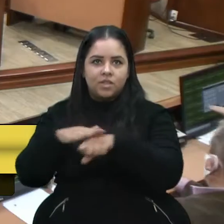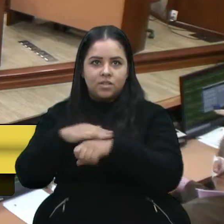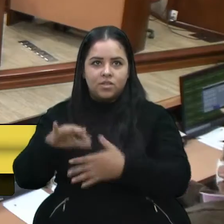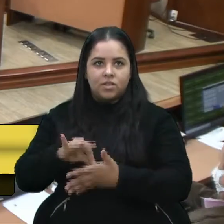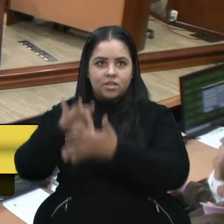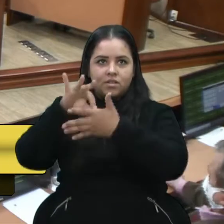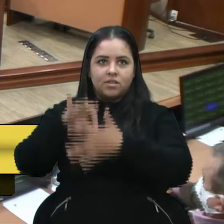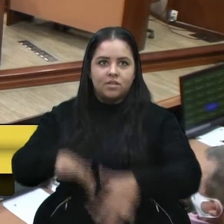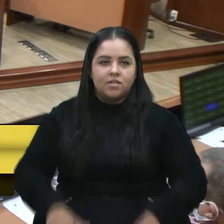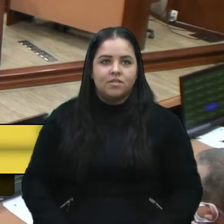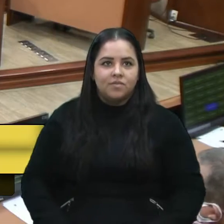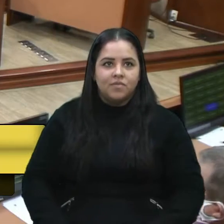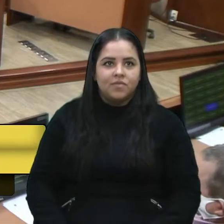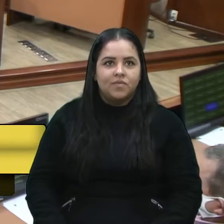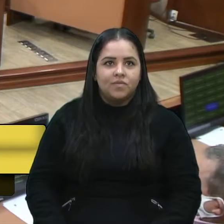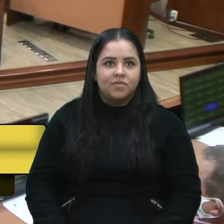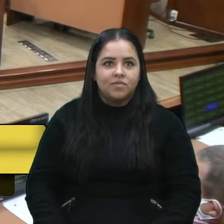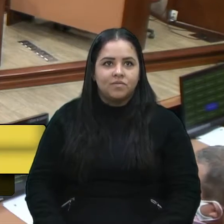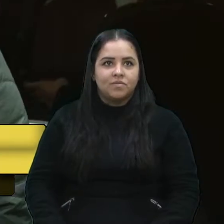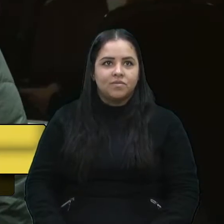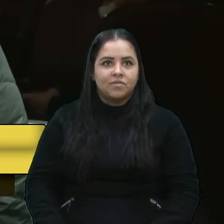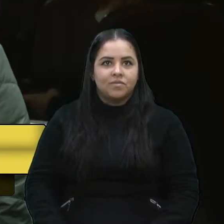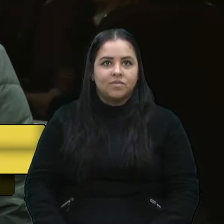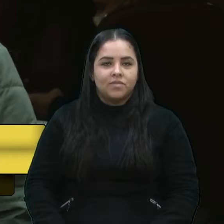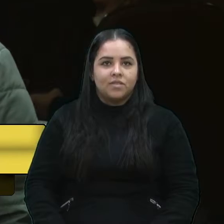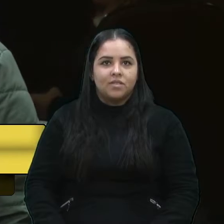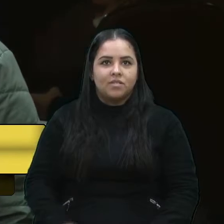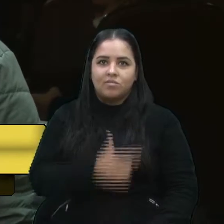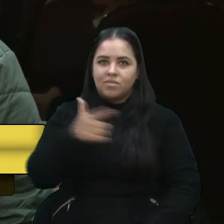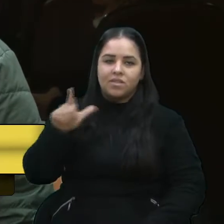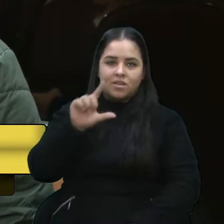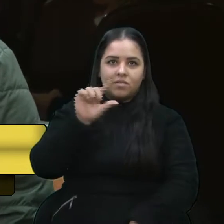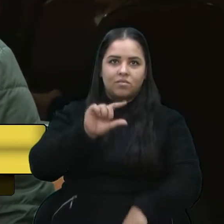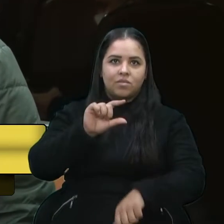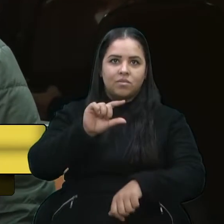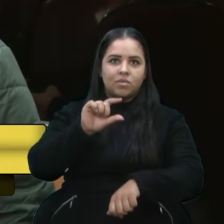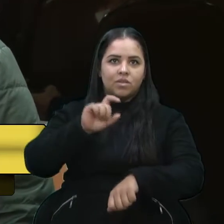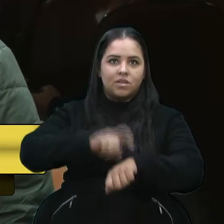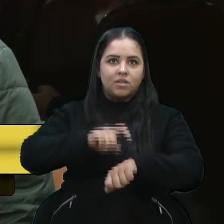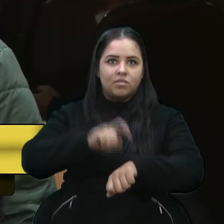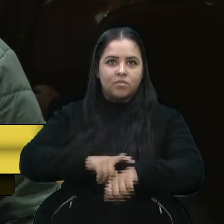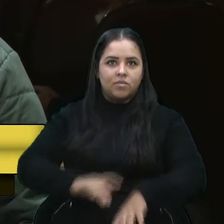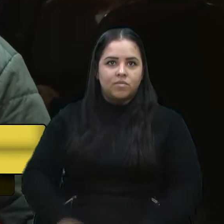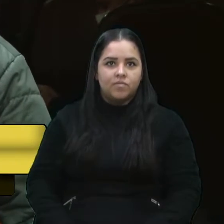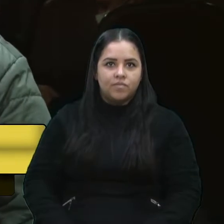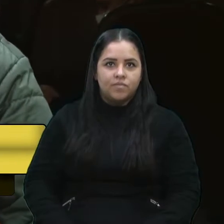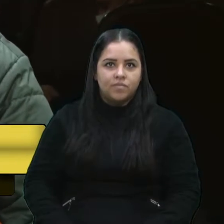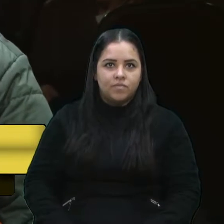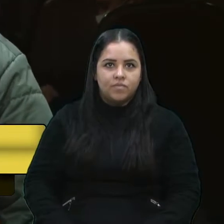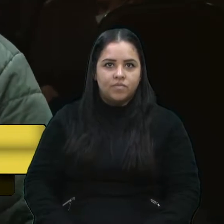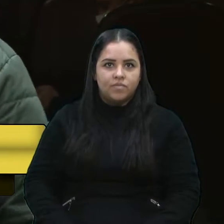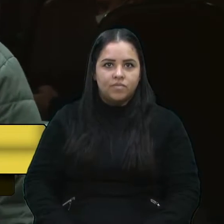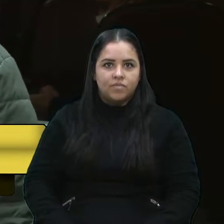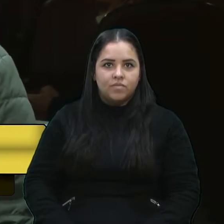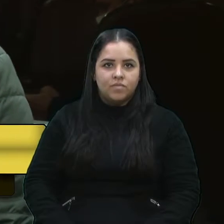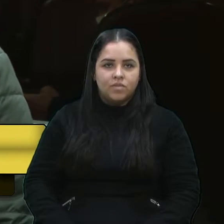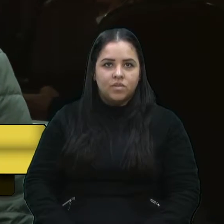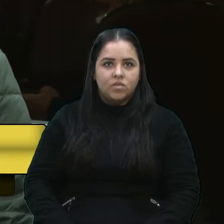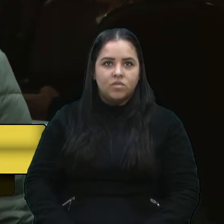Não quero usar todo o tempo, mas só para... Presidente... Essa é a parte, vereador. Presidente, só